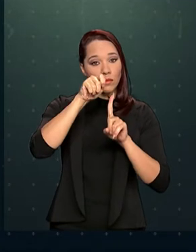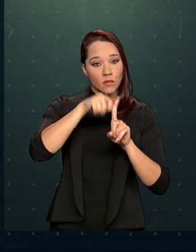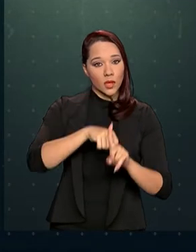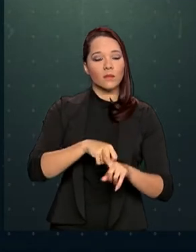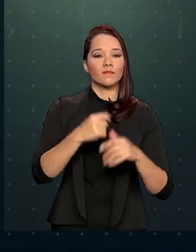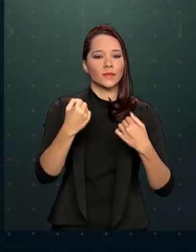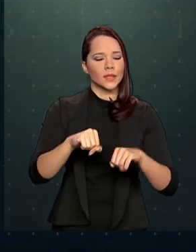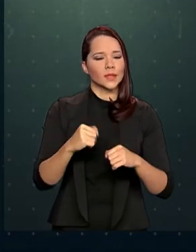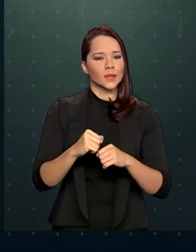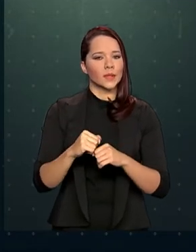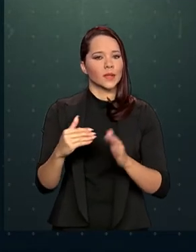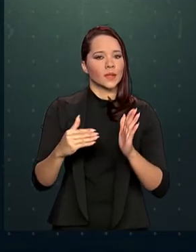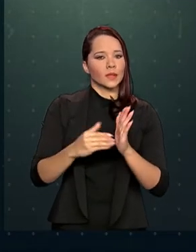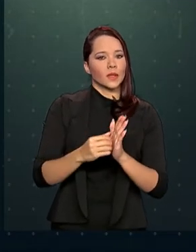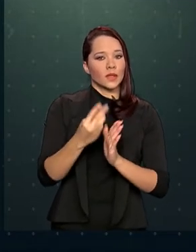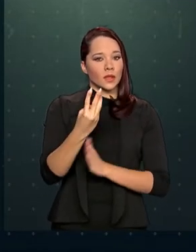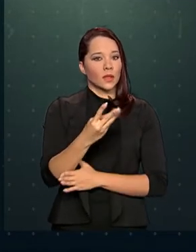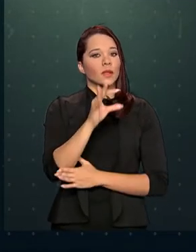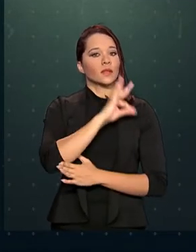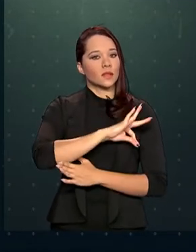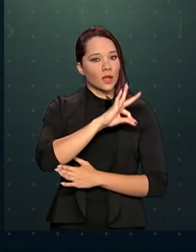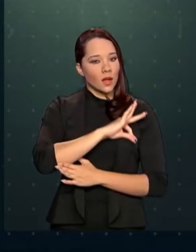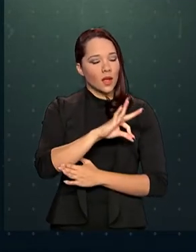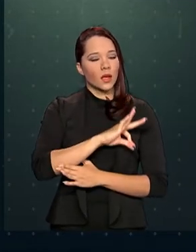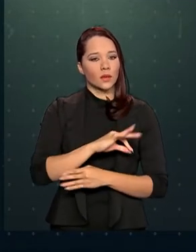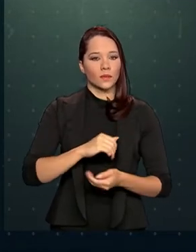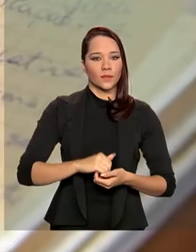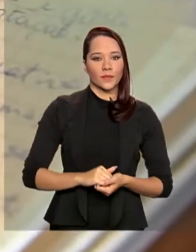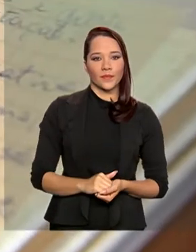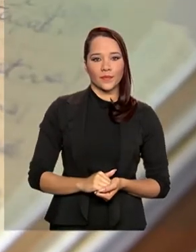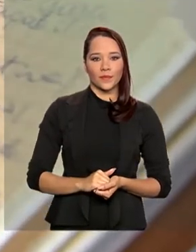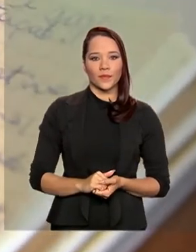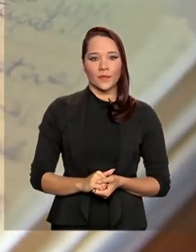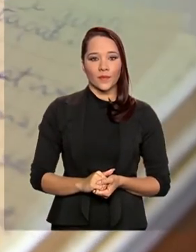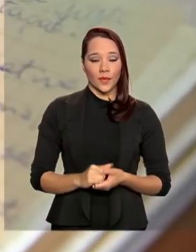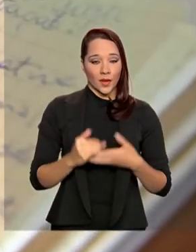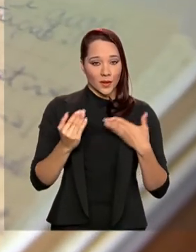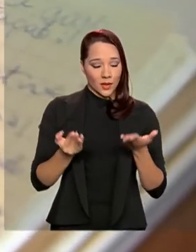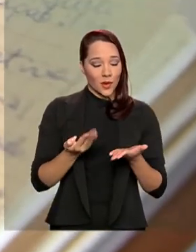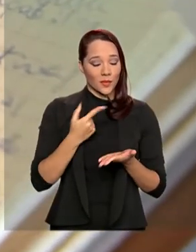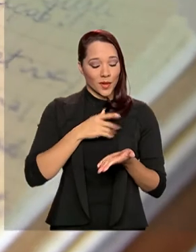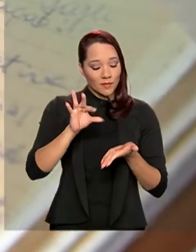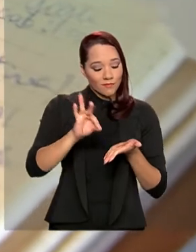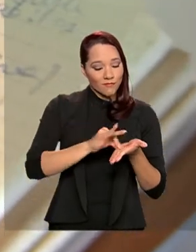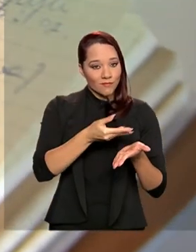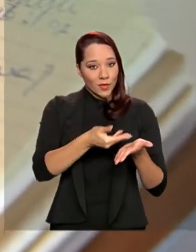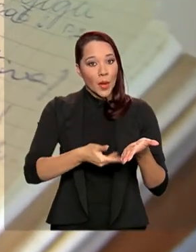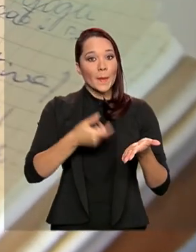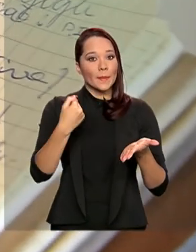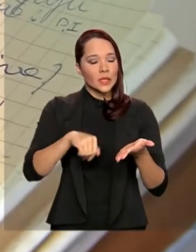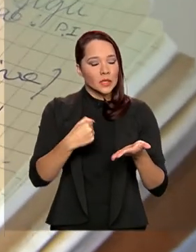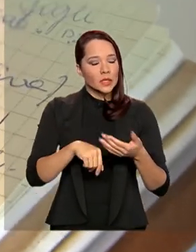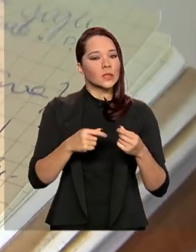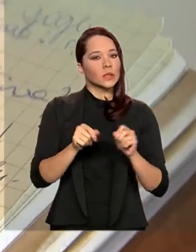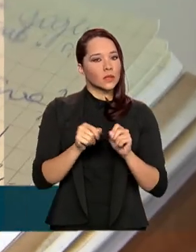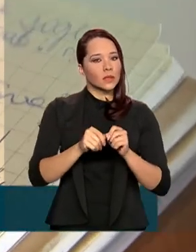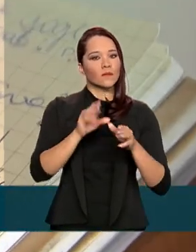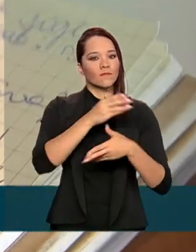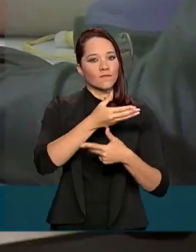deve ser de até três salários mínimos por pessoa. Para se candidatar, é preciso ter feito o Enem 2019,